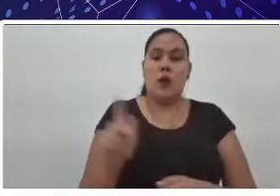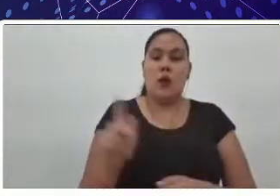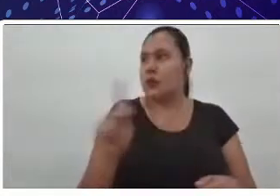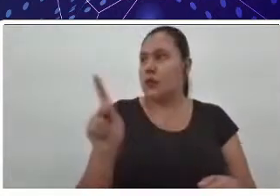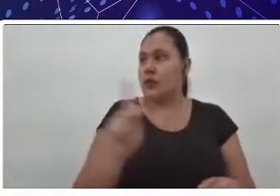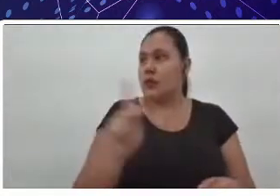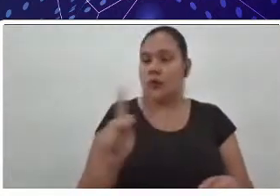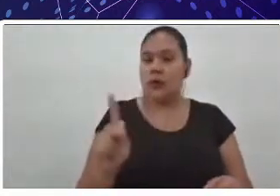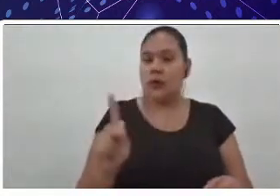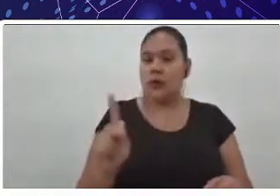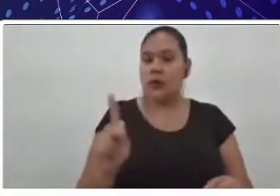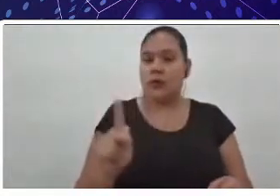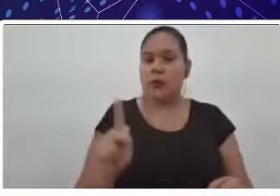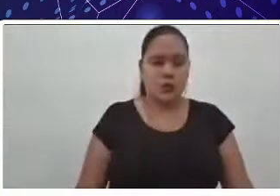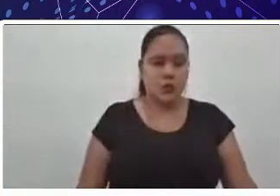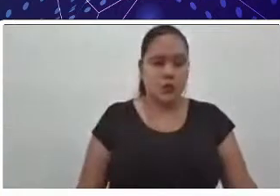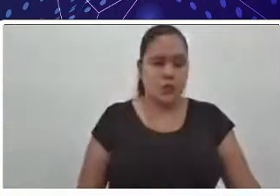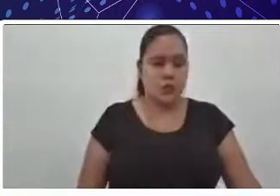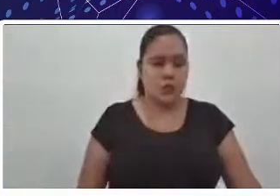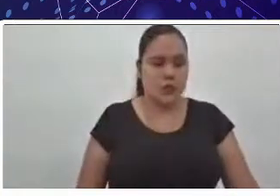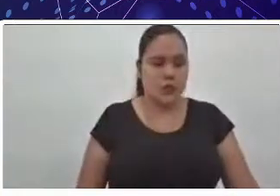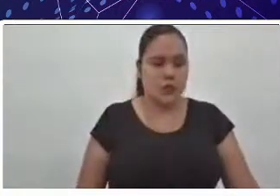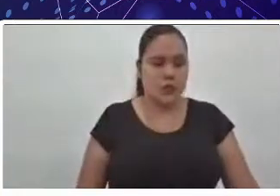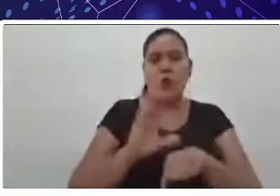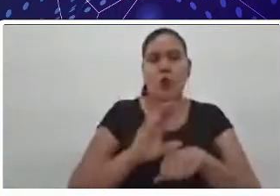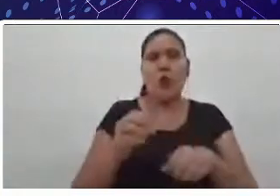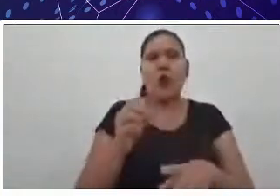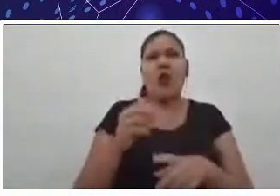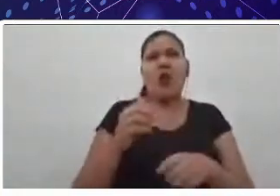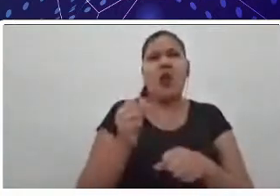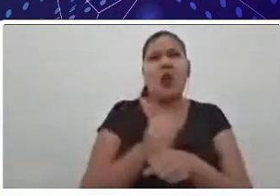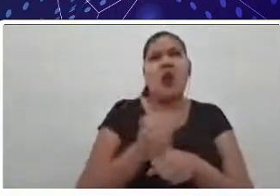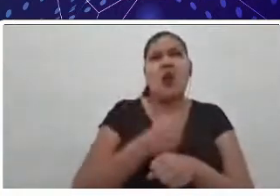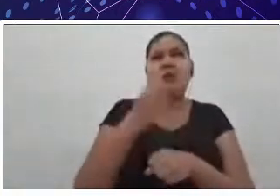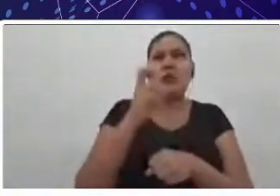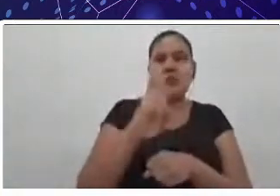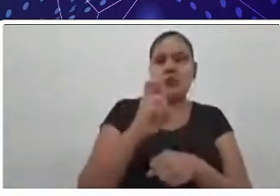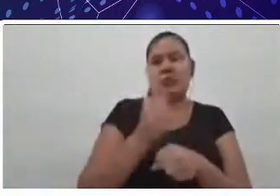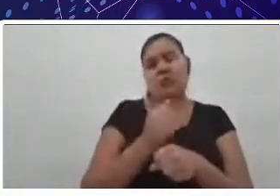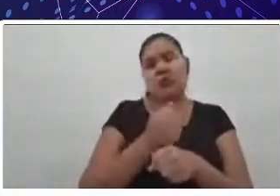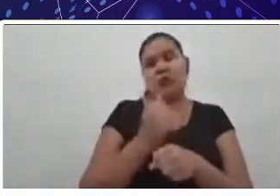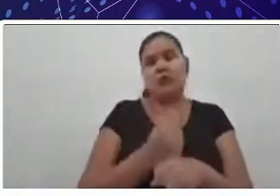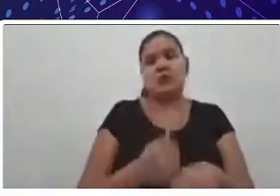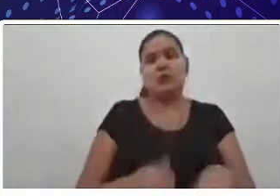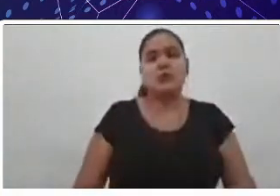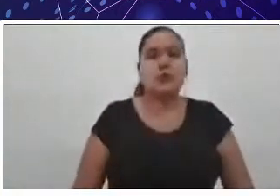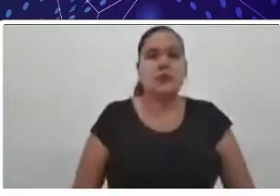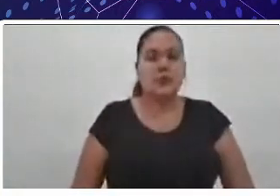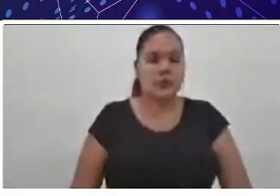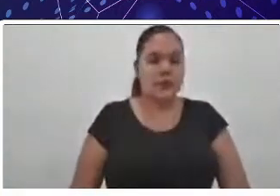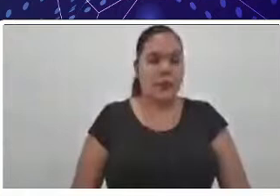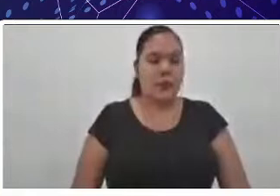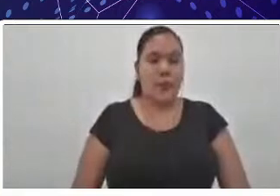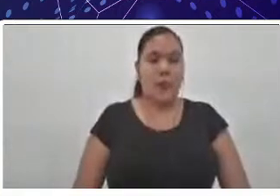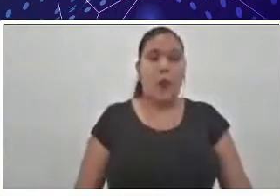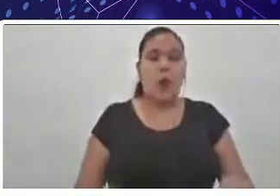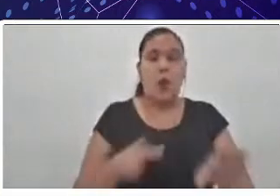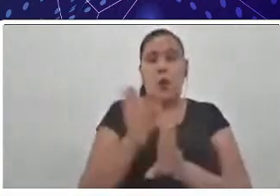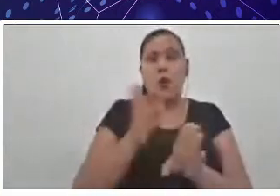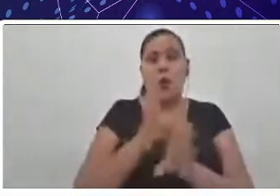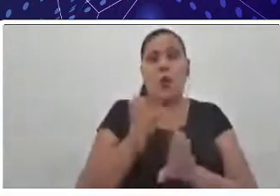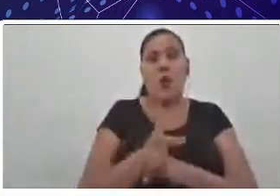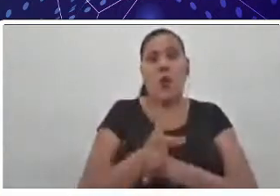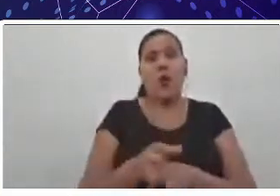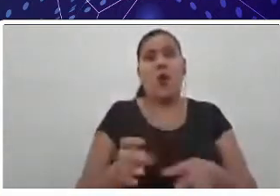têm duração de cinco anos e os conselhos no qual estão vinculados a Zotecnia é